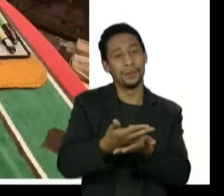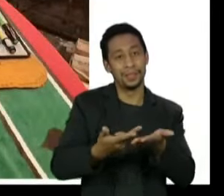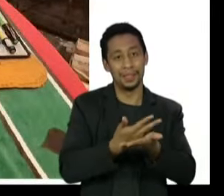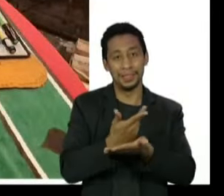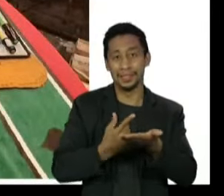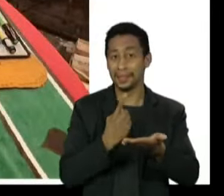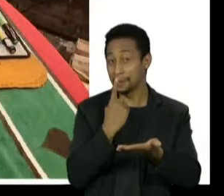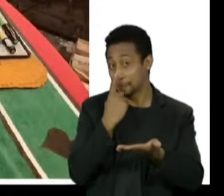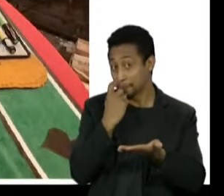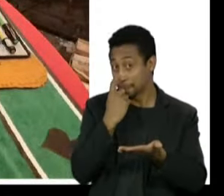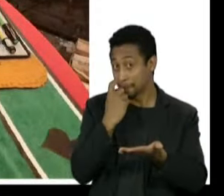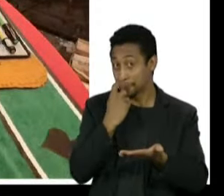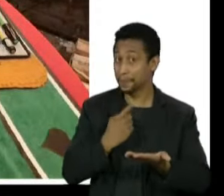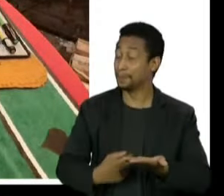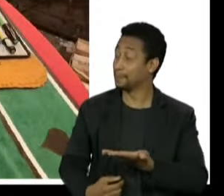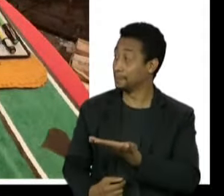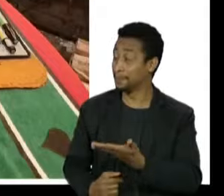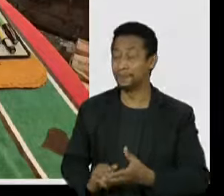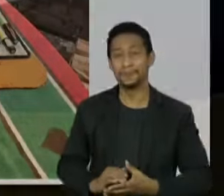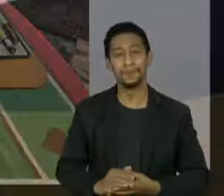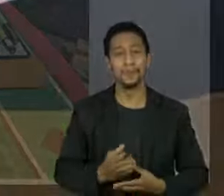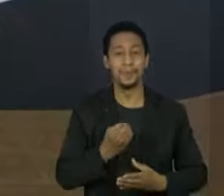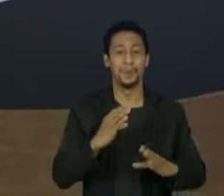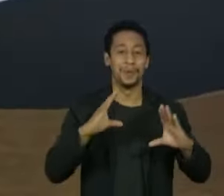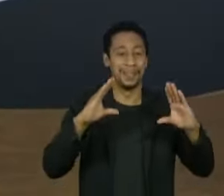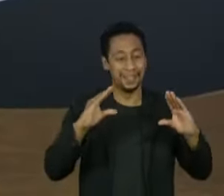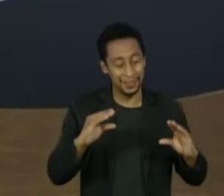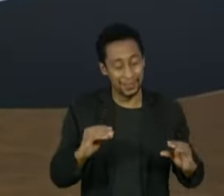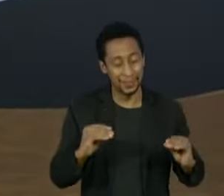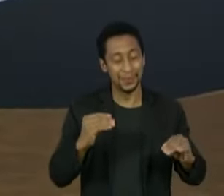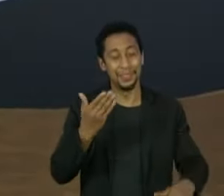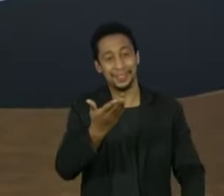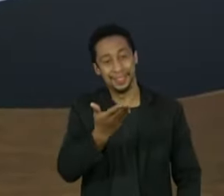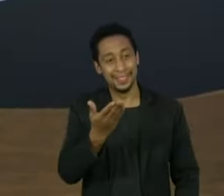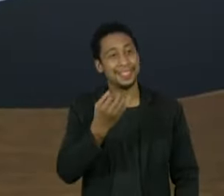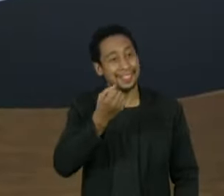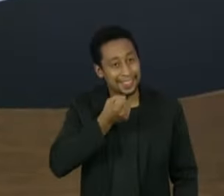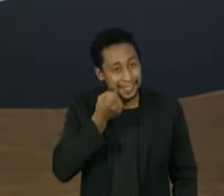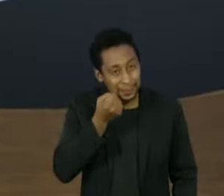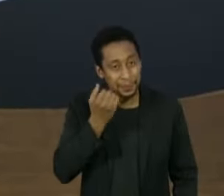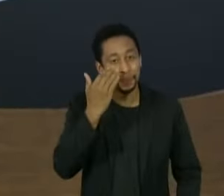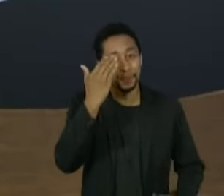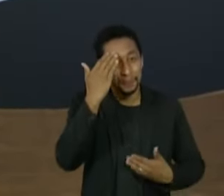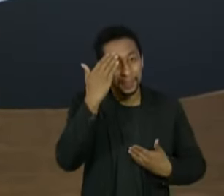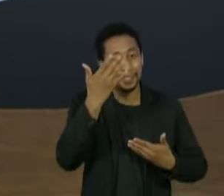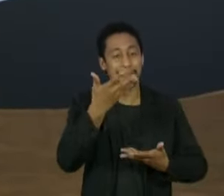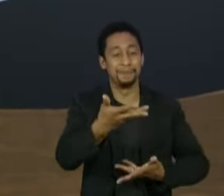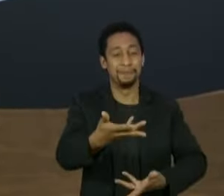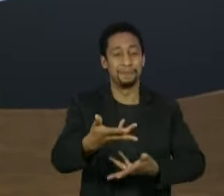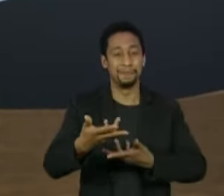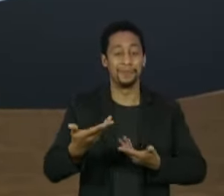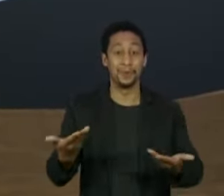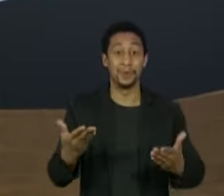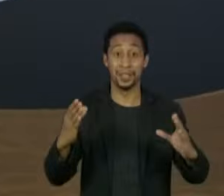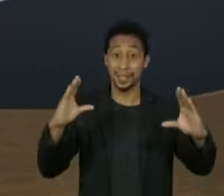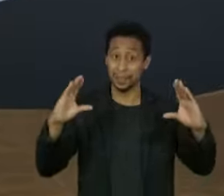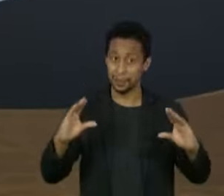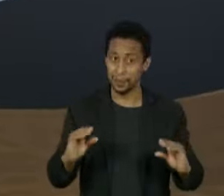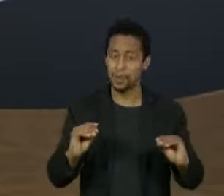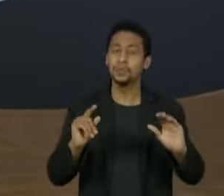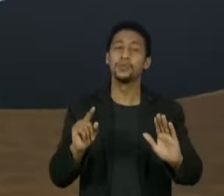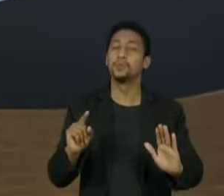real do nosso Paulo Caruso. Boa noite, senadores. Obrigada por estarem conosco aqui nesta noite. Eu vou começar